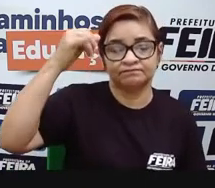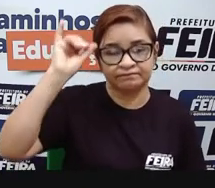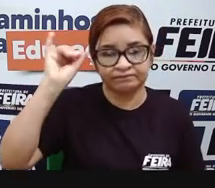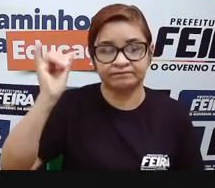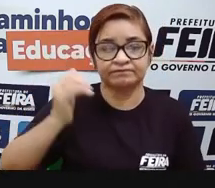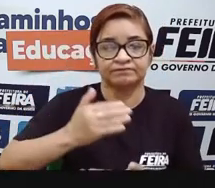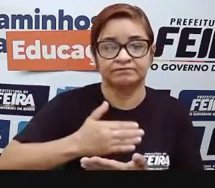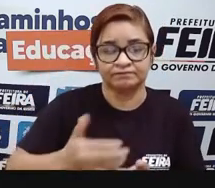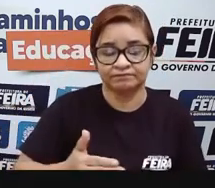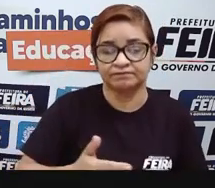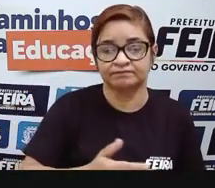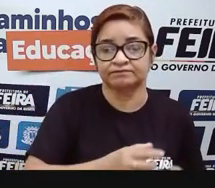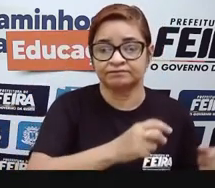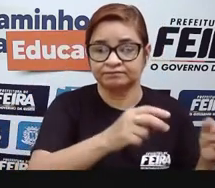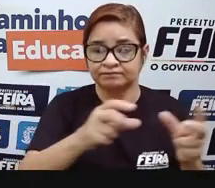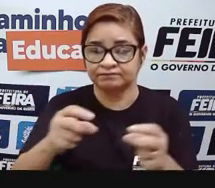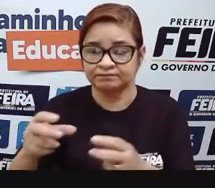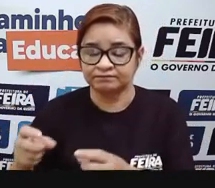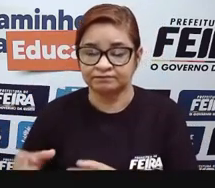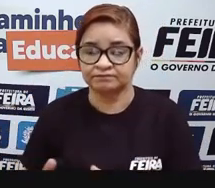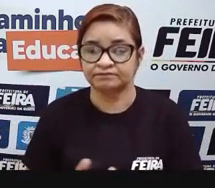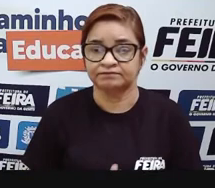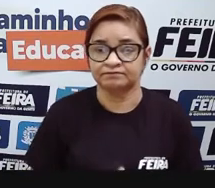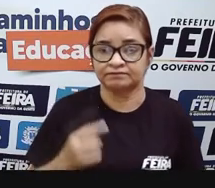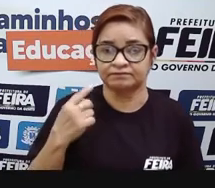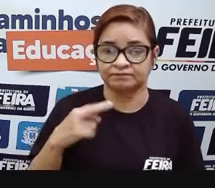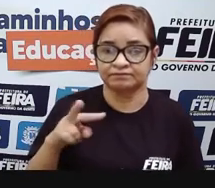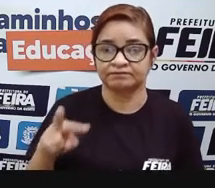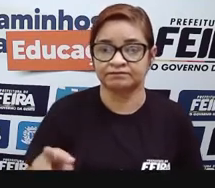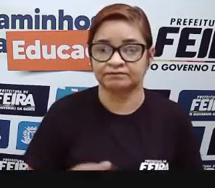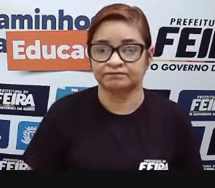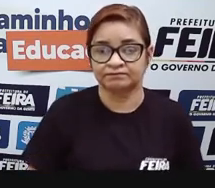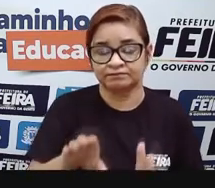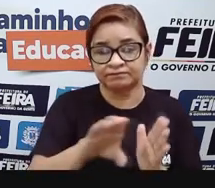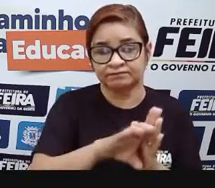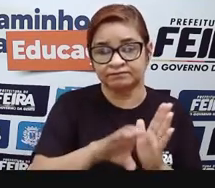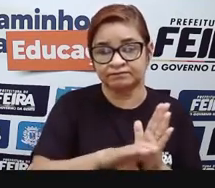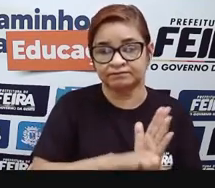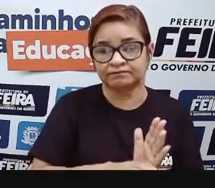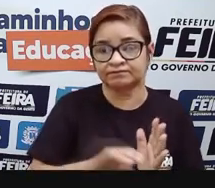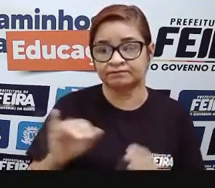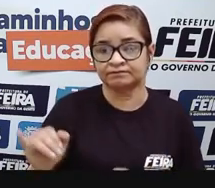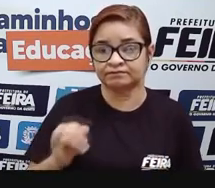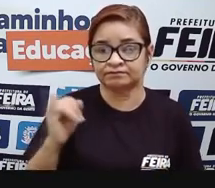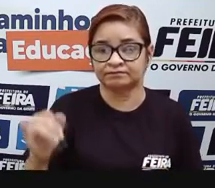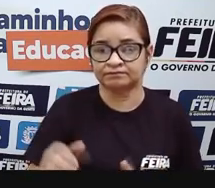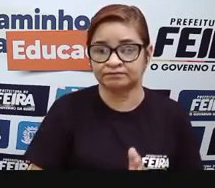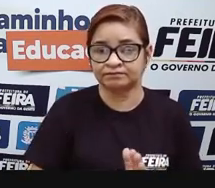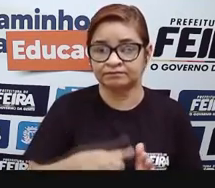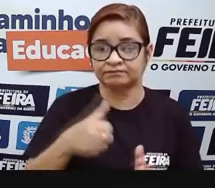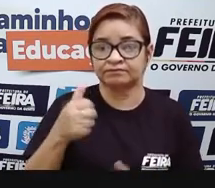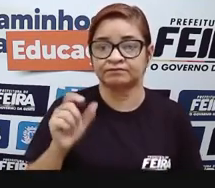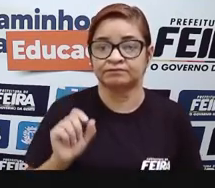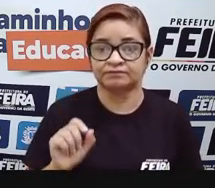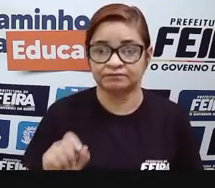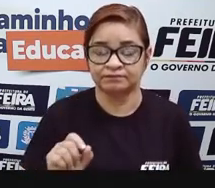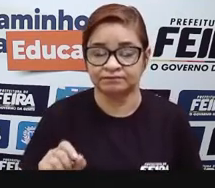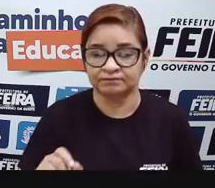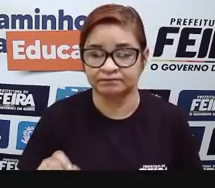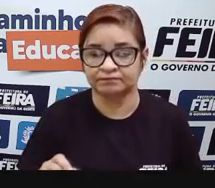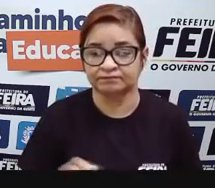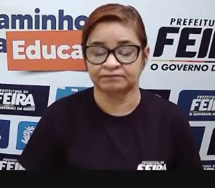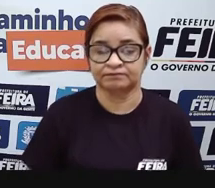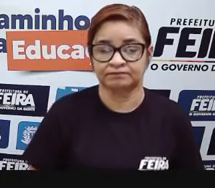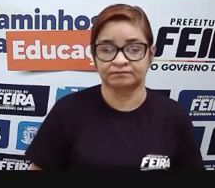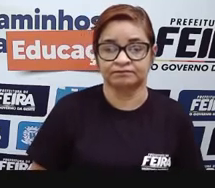origem. Então, aí nós temos essa classificação que é super importante. Primeira posição nacional, de acininhos.